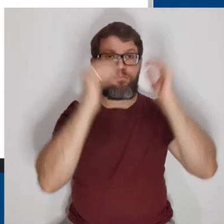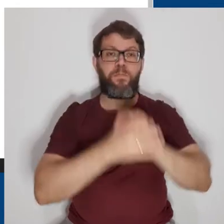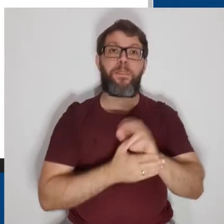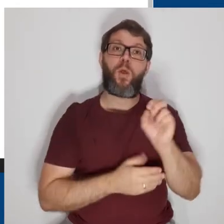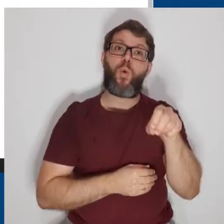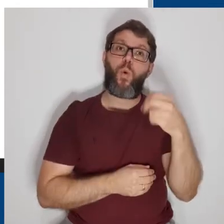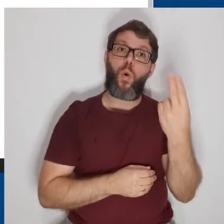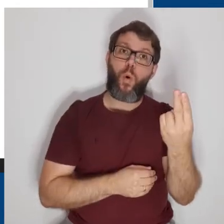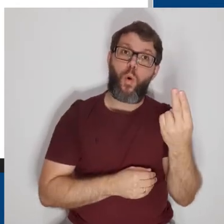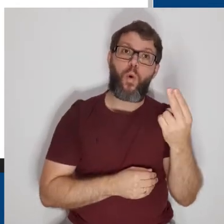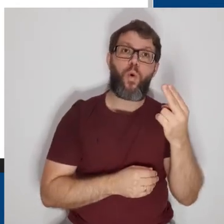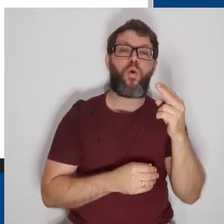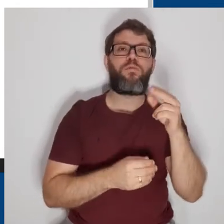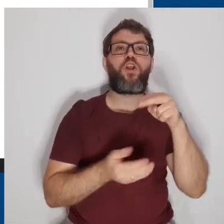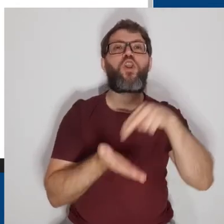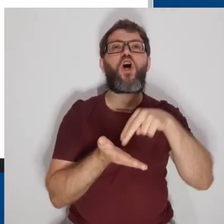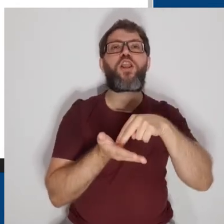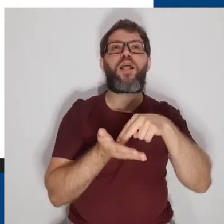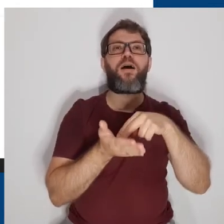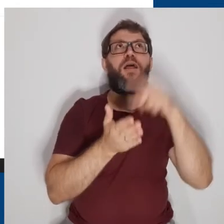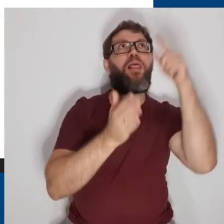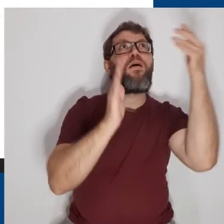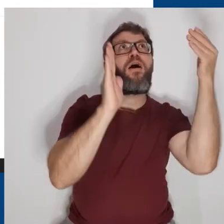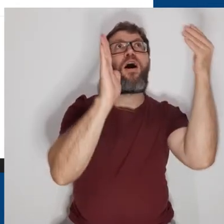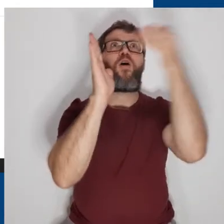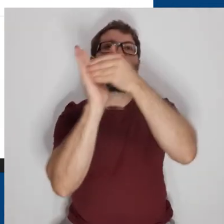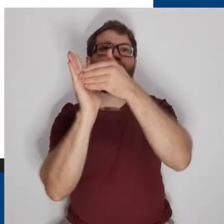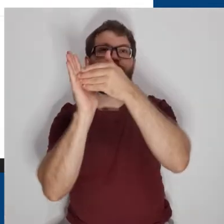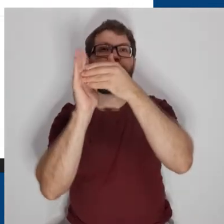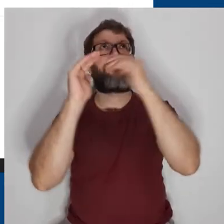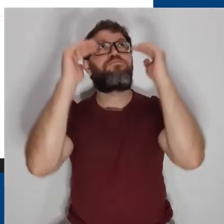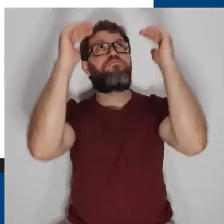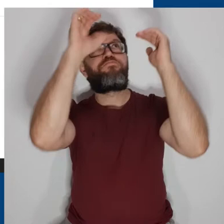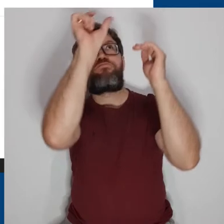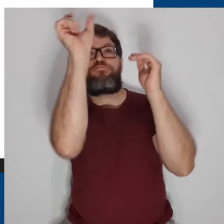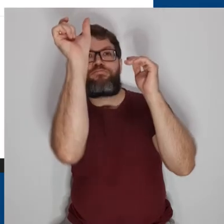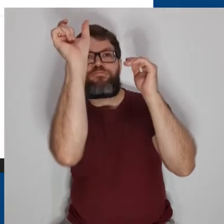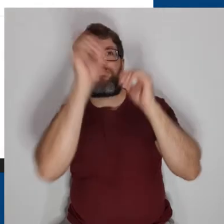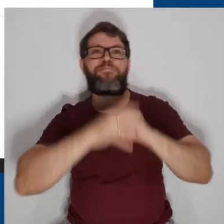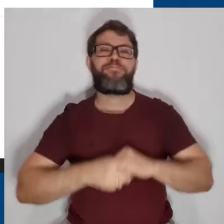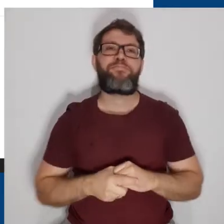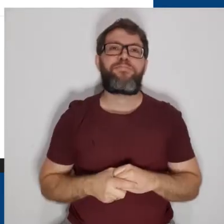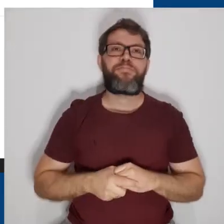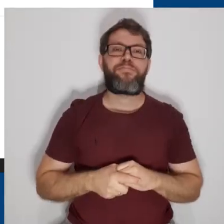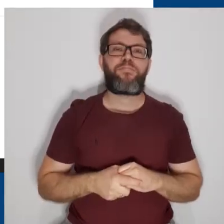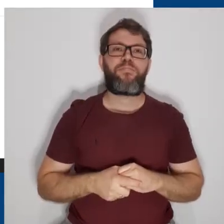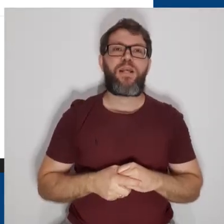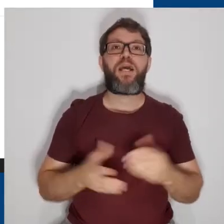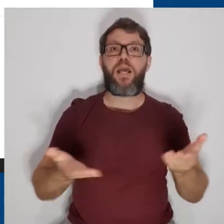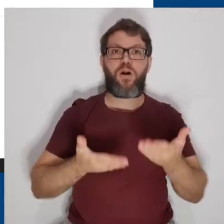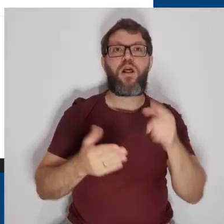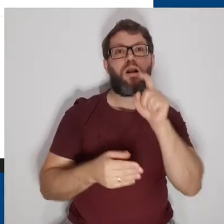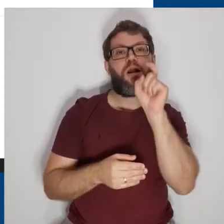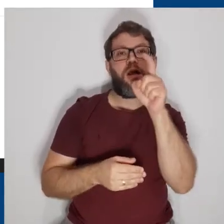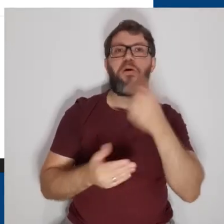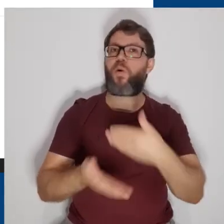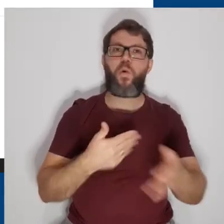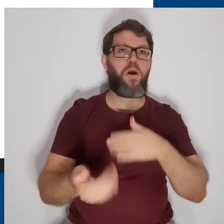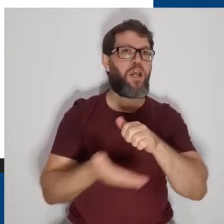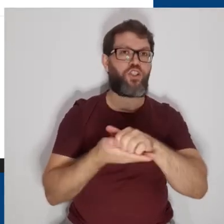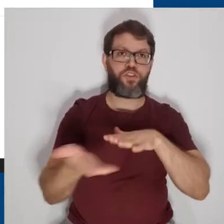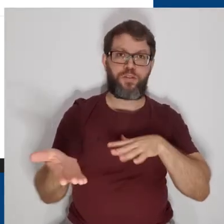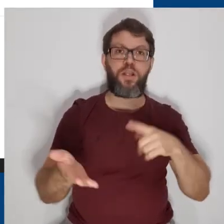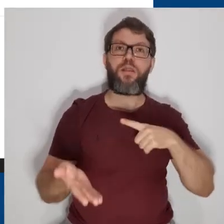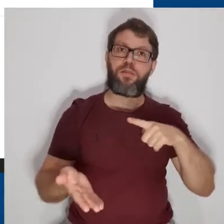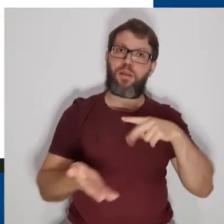ou também a aba Notas, a última opção do menu superior. A seguir, clicamos em qualquer atividade que